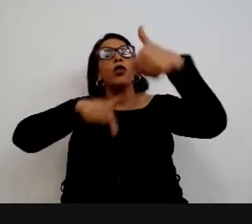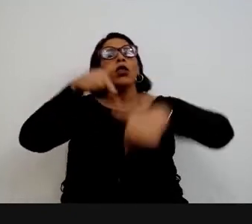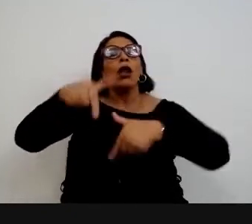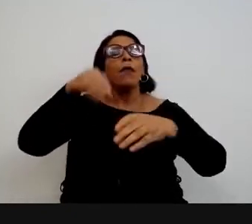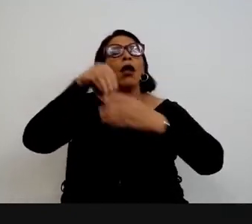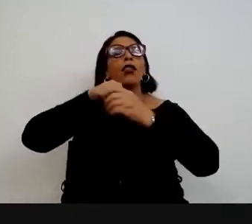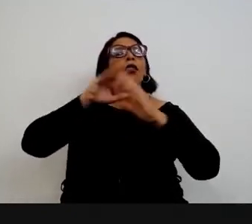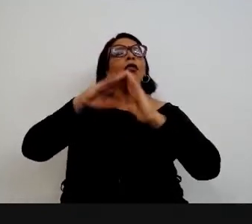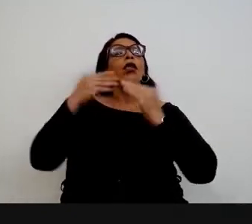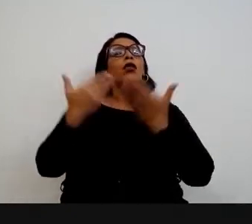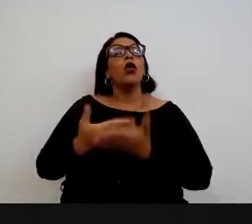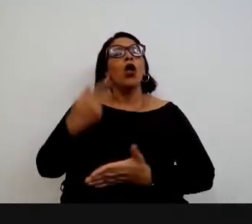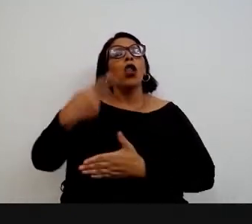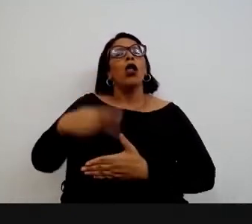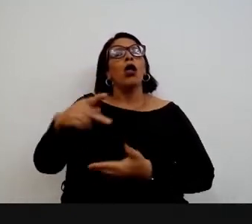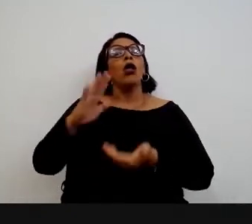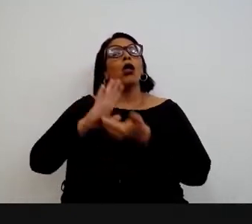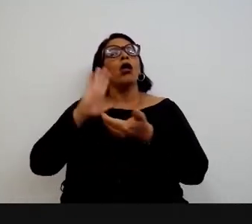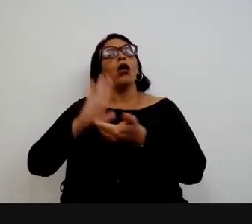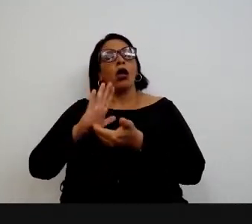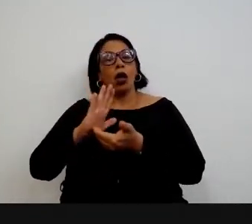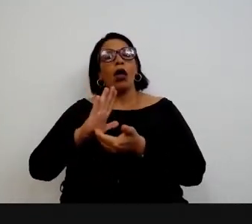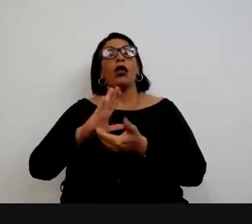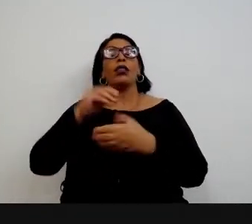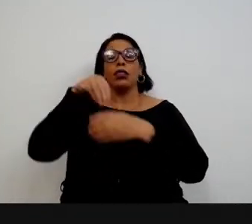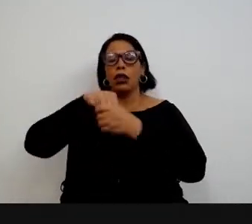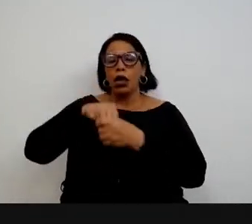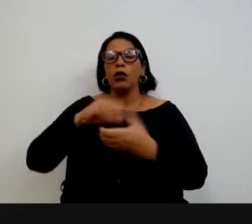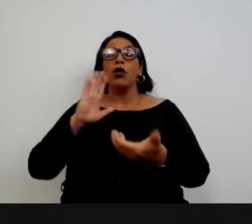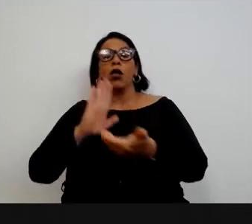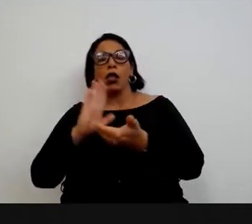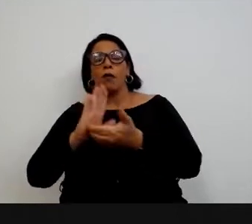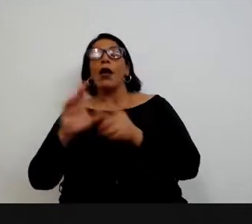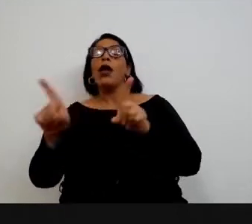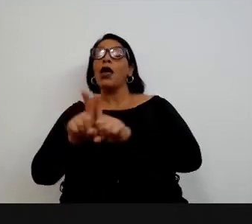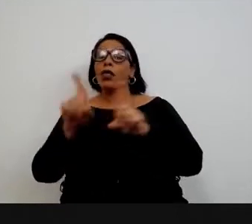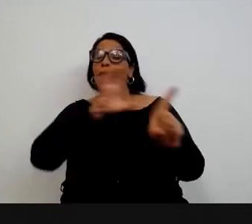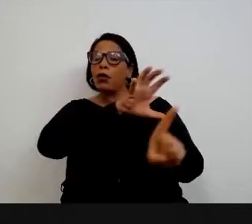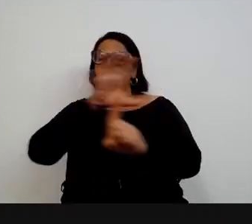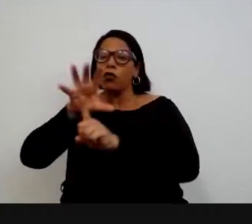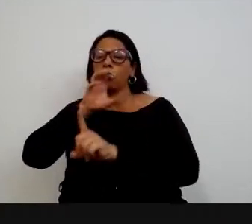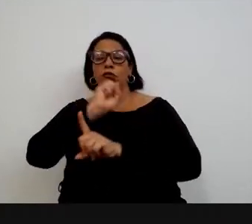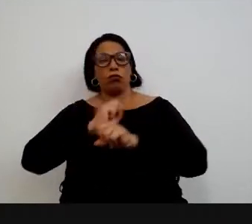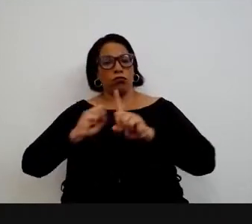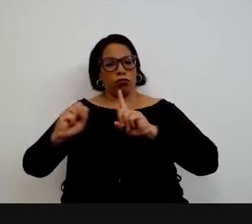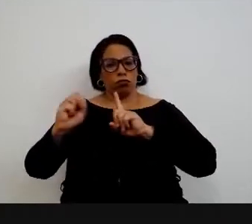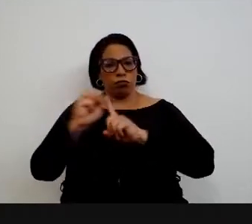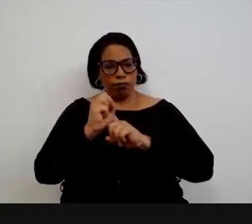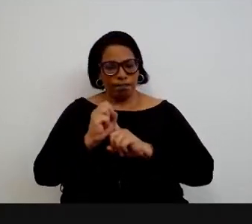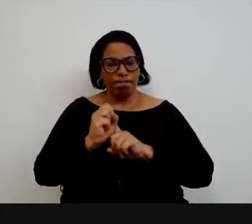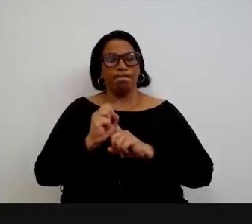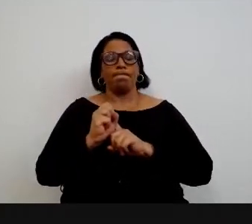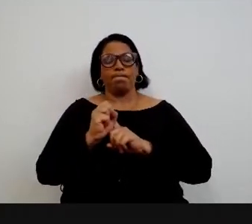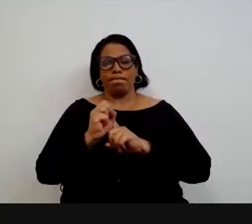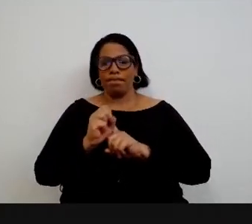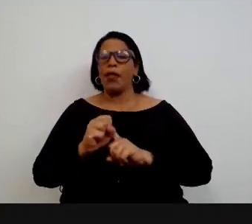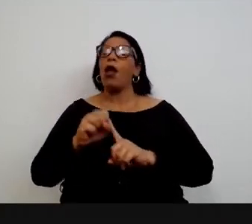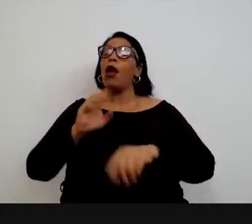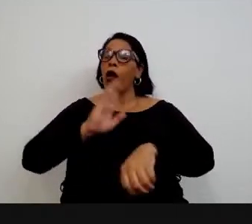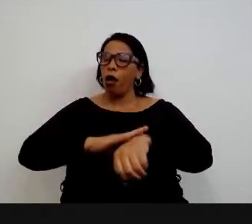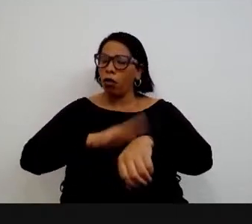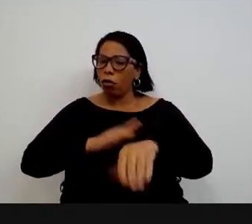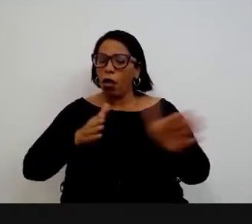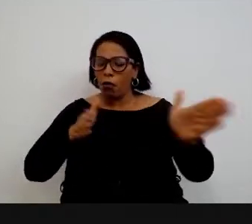educacionais devem ter na instituição e na sociedade. Então, este